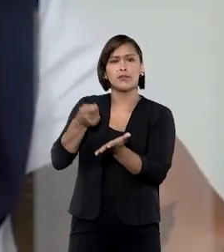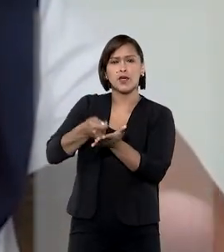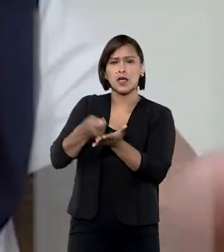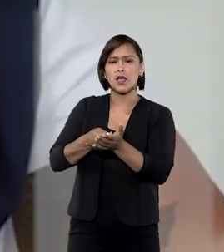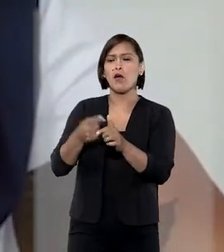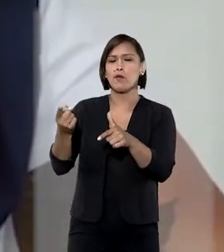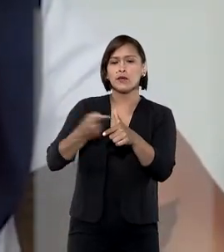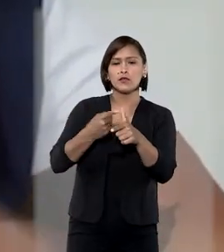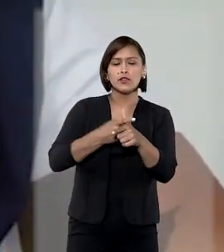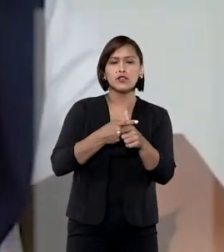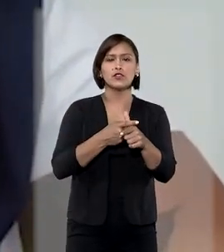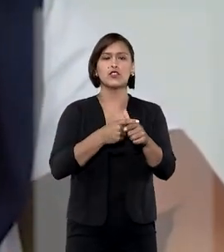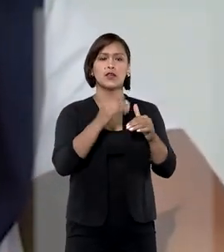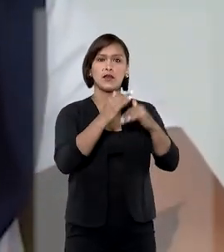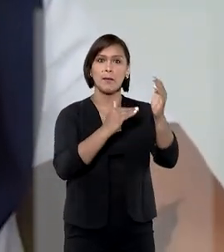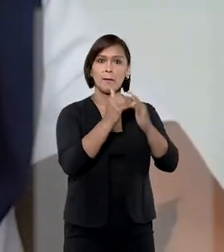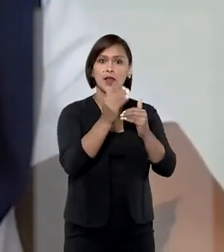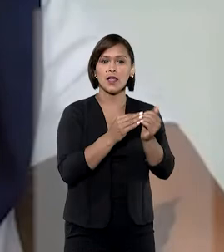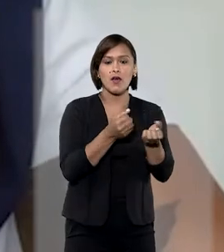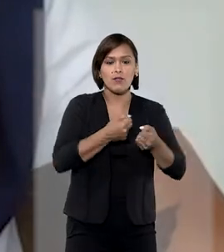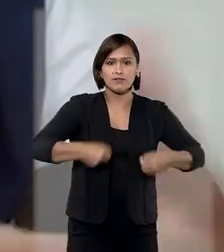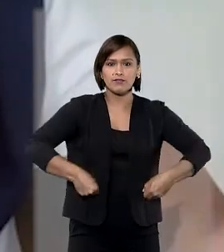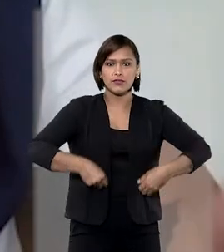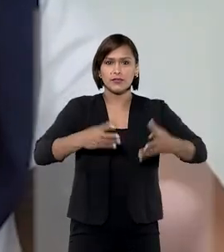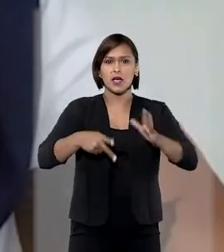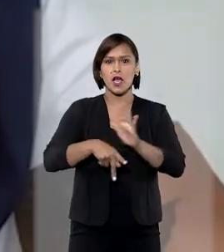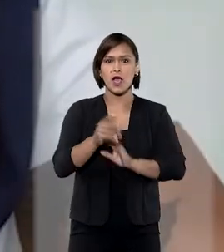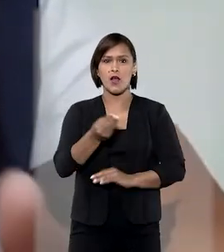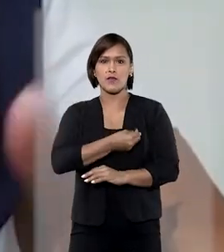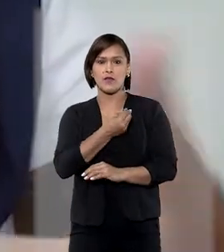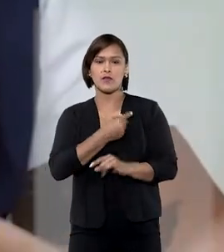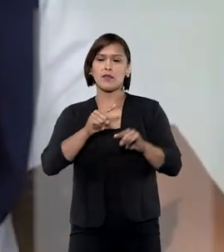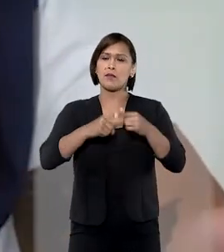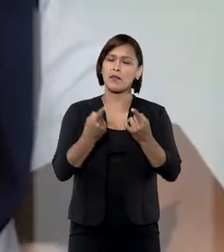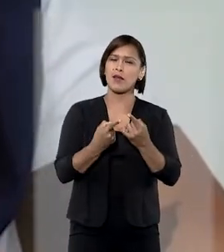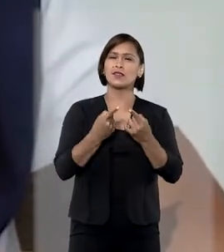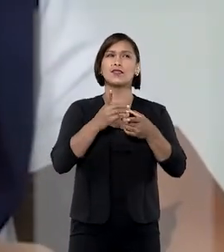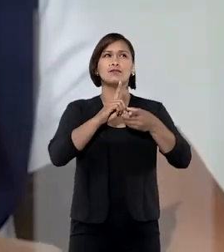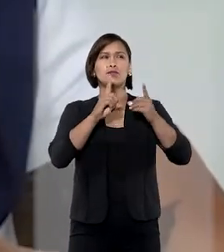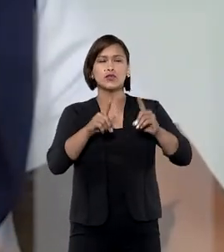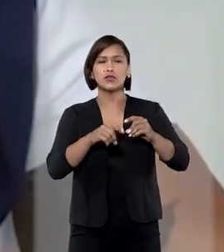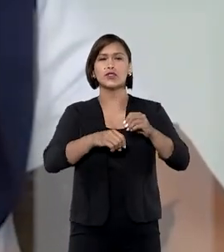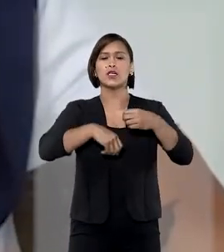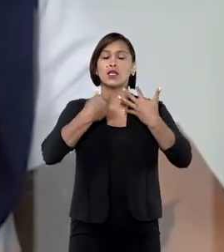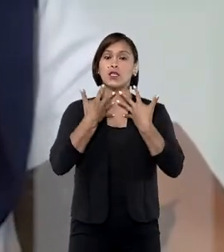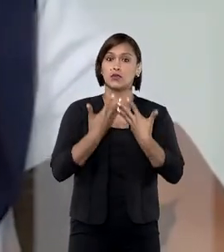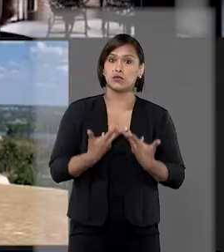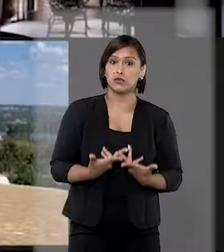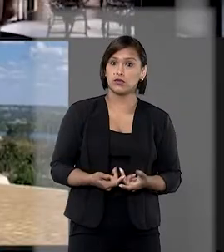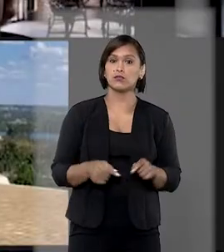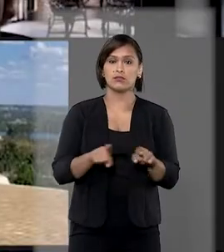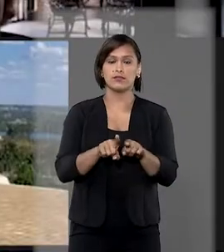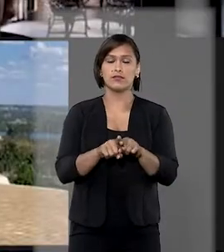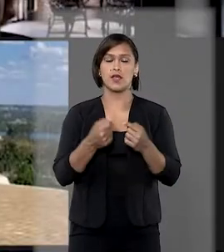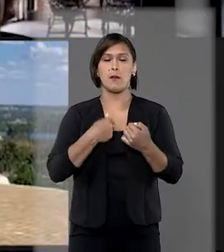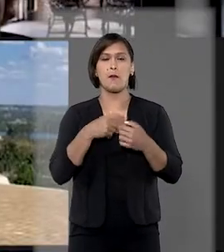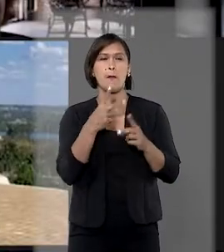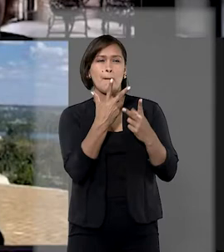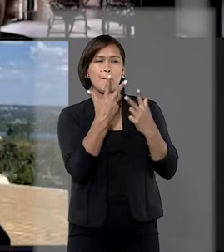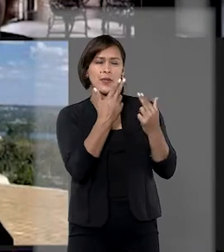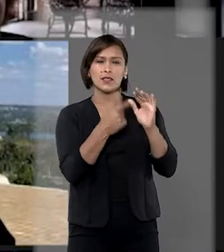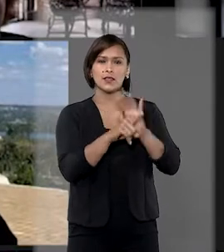pouco mais os gastos na prática. Mas é uma questão muito burocrática, um desgaste emocional. Um caso